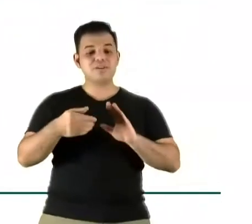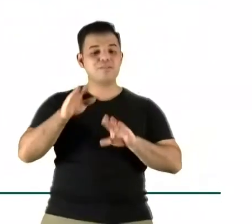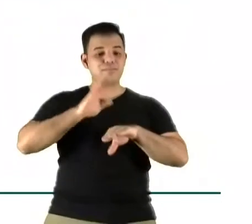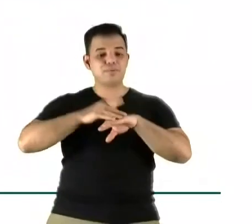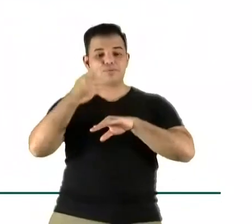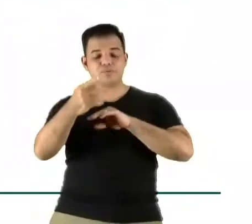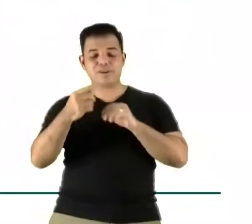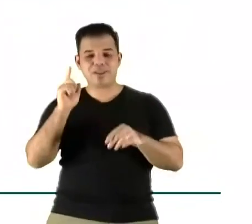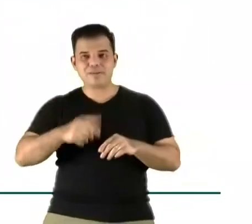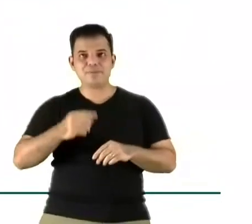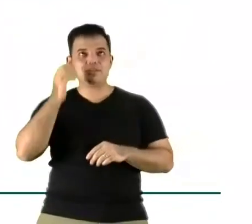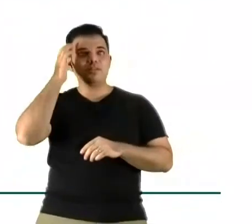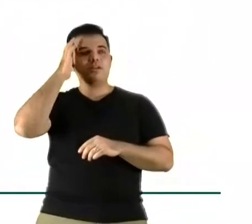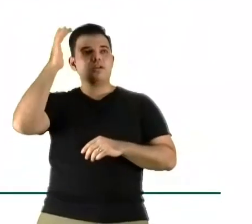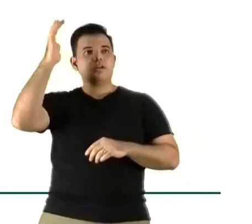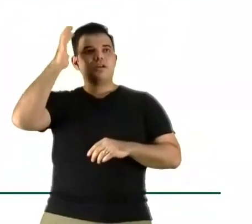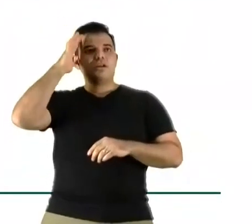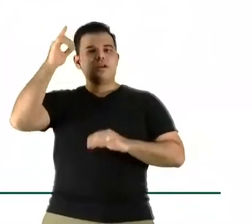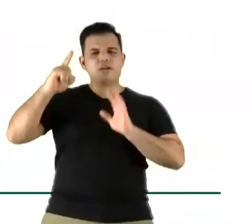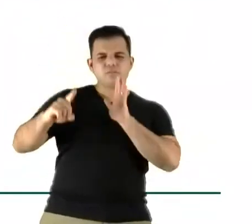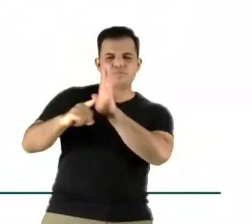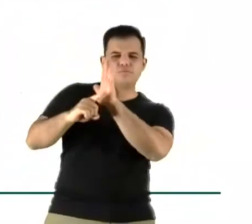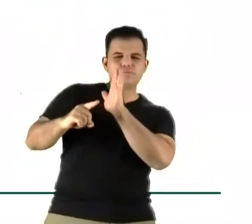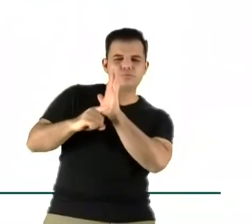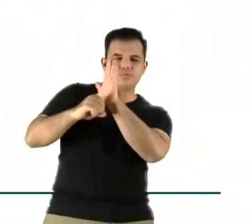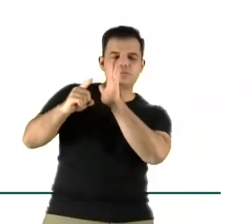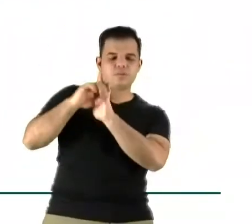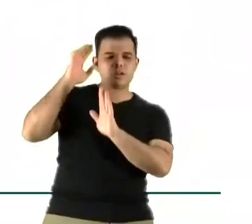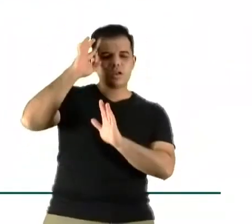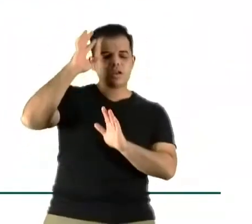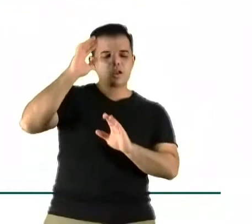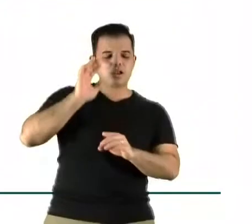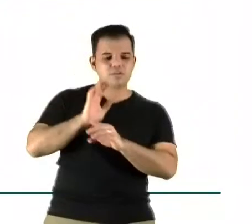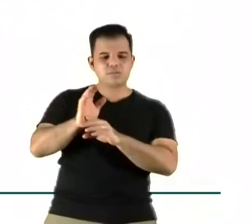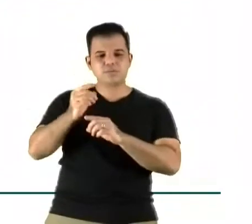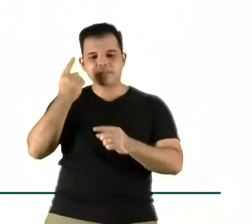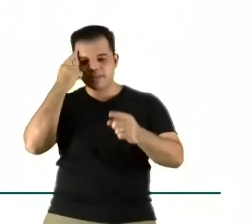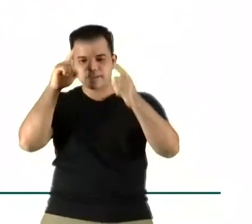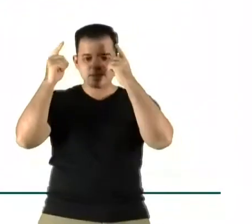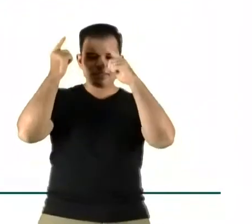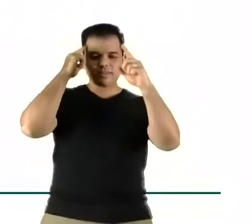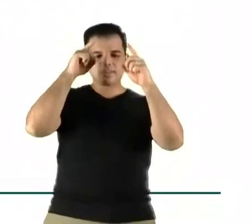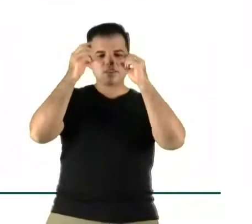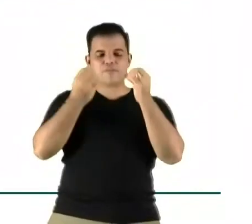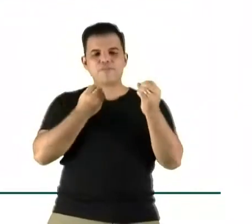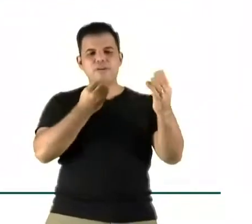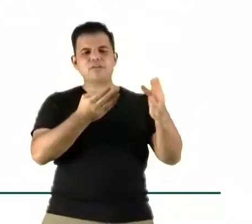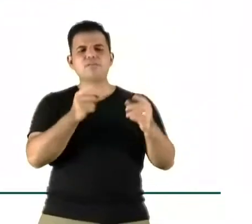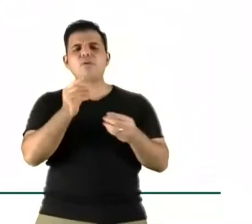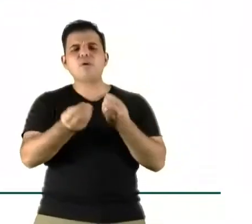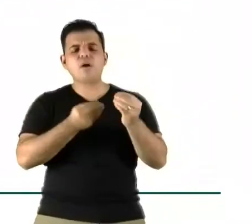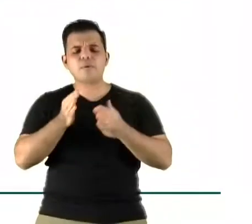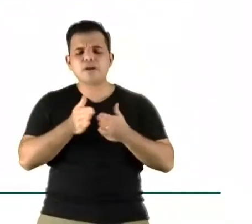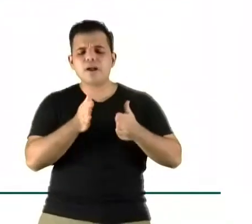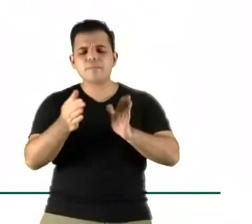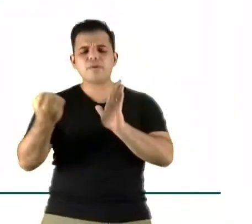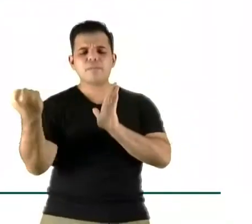essa ideia e essa oferta, quais são os caminhos de oportunidade que você enxerga para que as marcas consigam fazer essa apropriação?